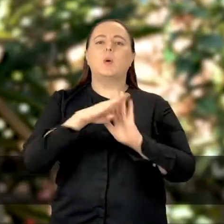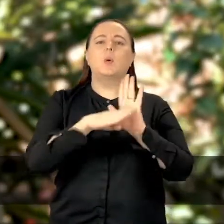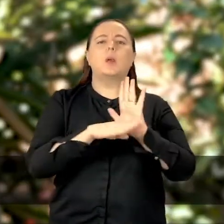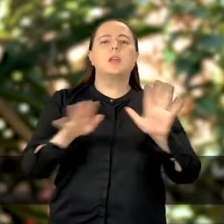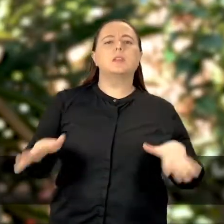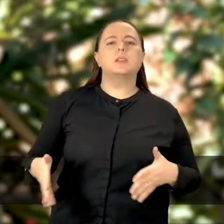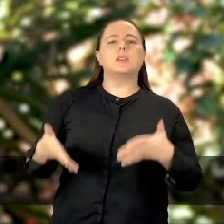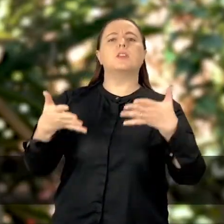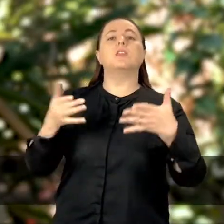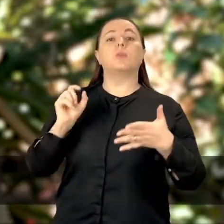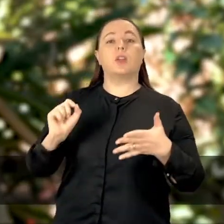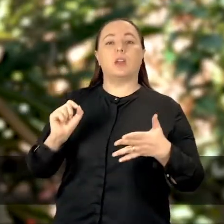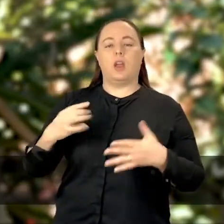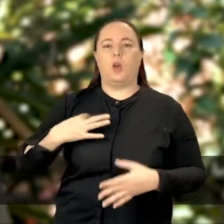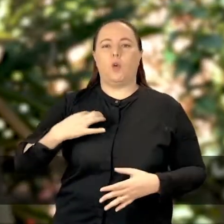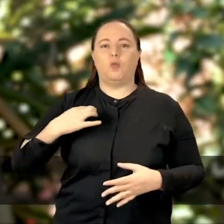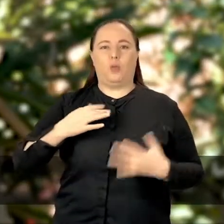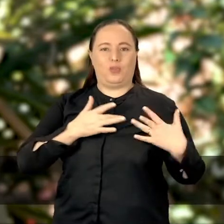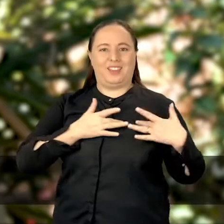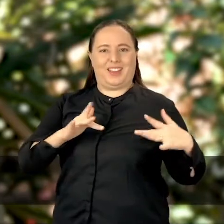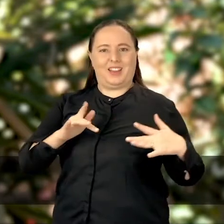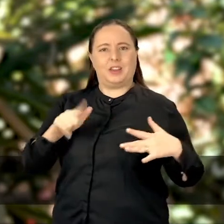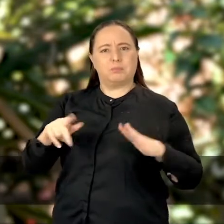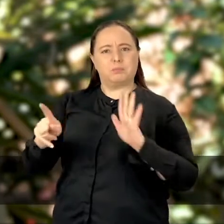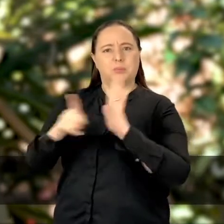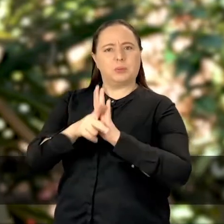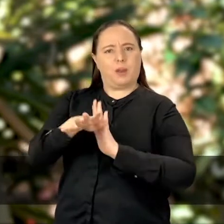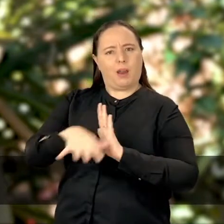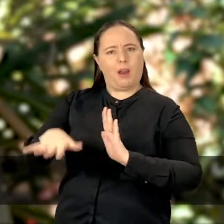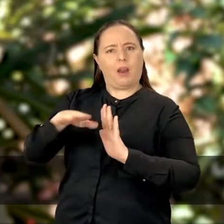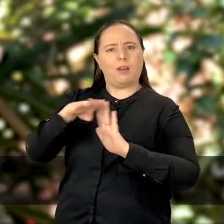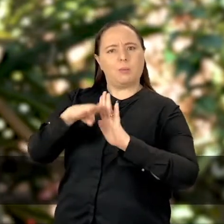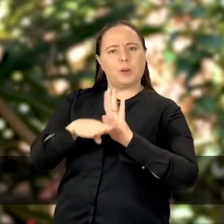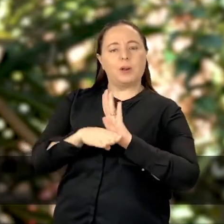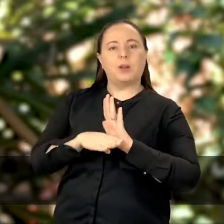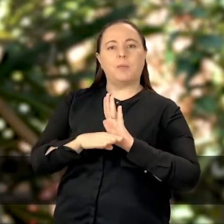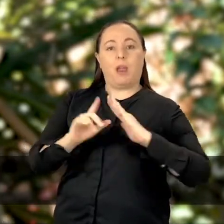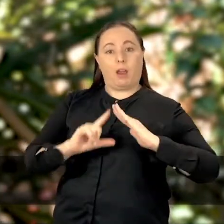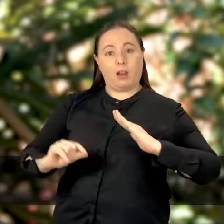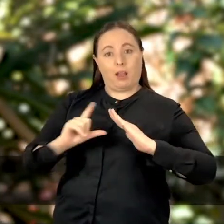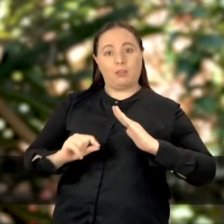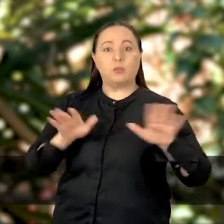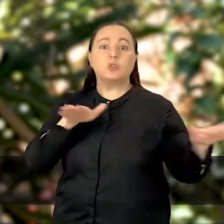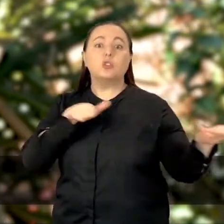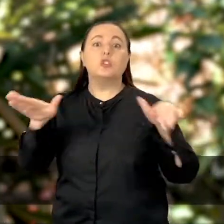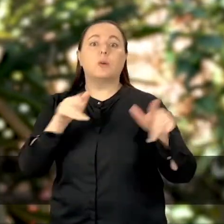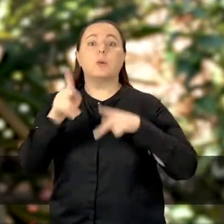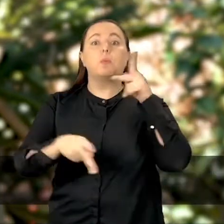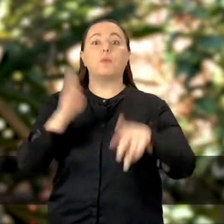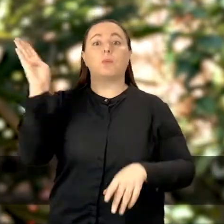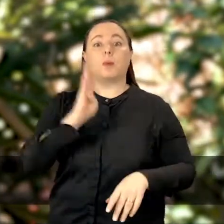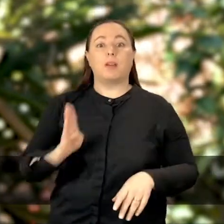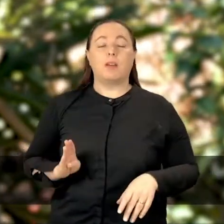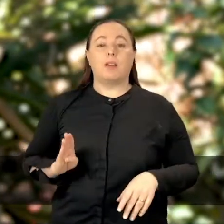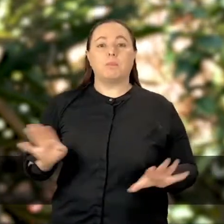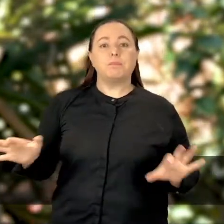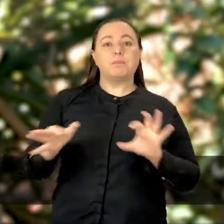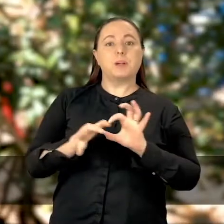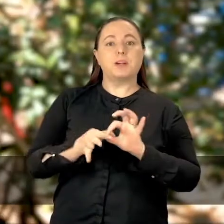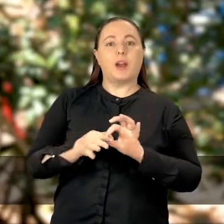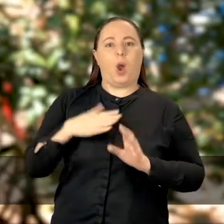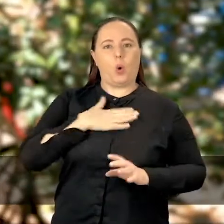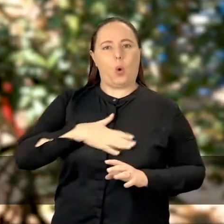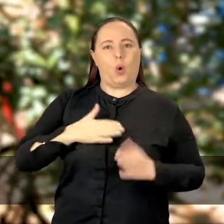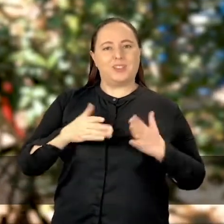Voluntariado, Pátria Voluntária, é um programa da Casa Civil que busca envolver cada vez mais brasileiros em atividades solidárias.